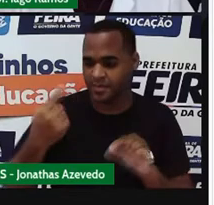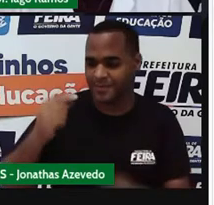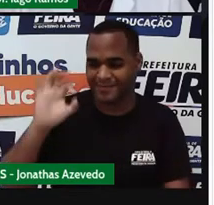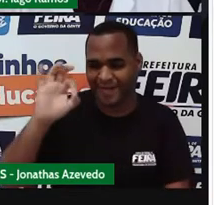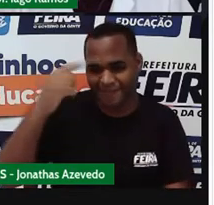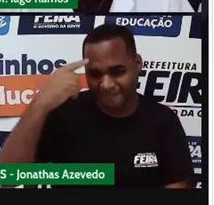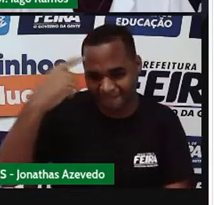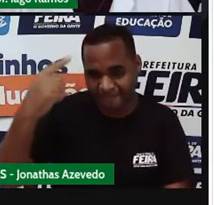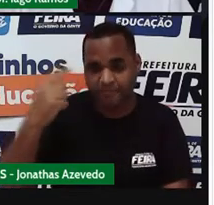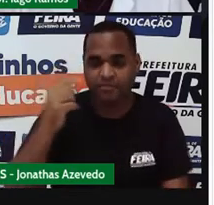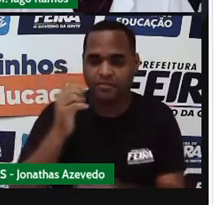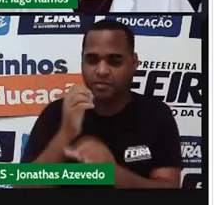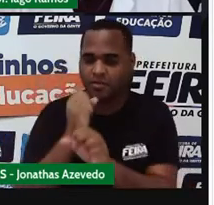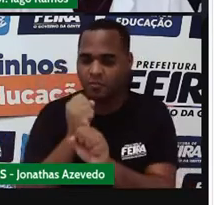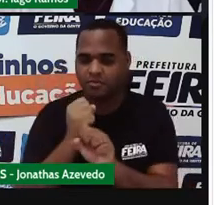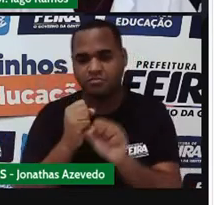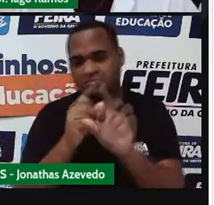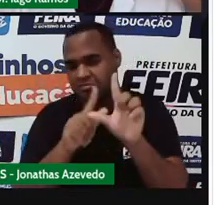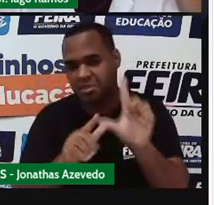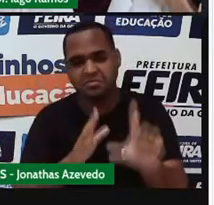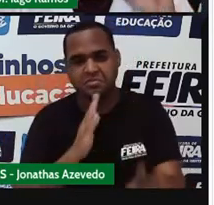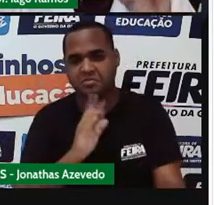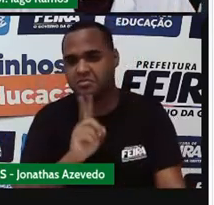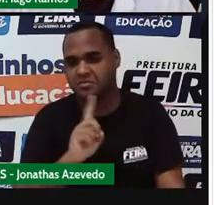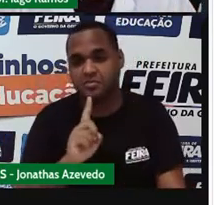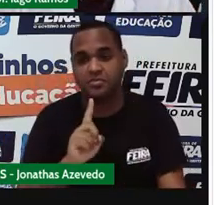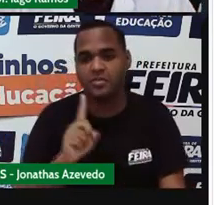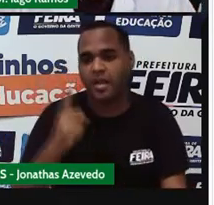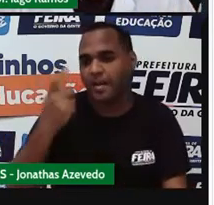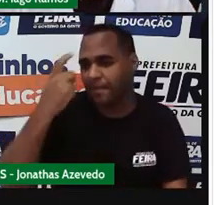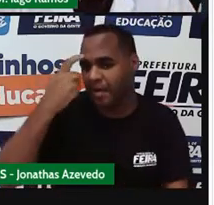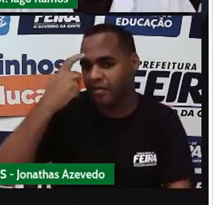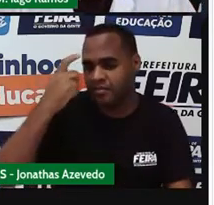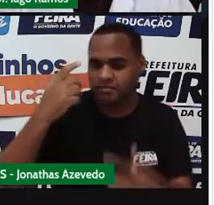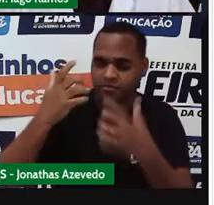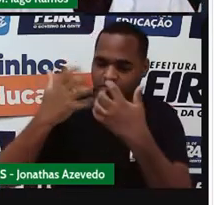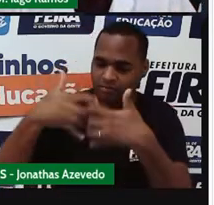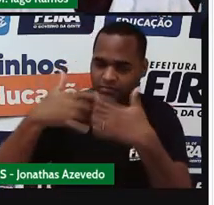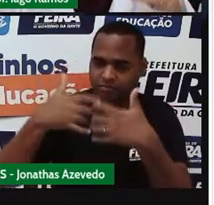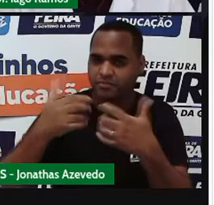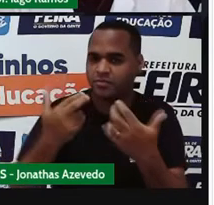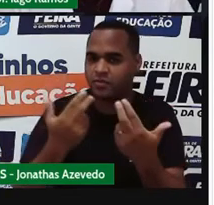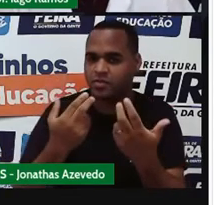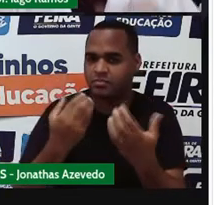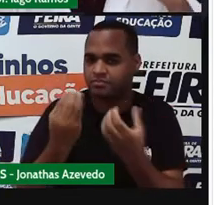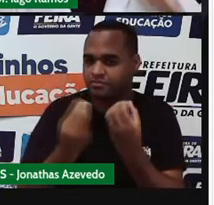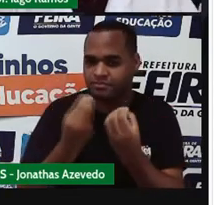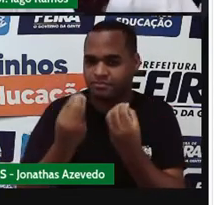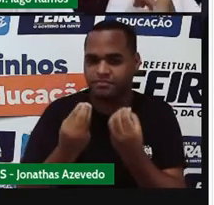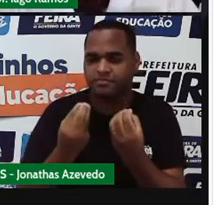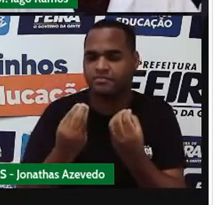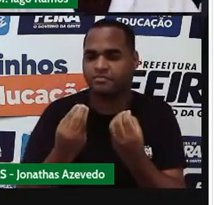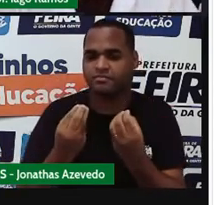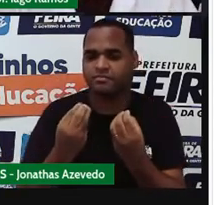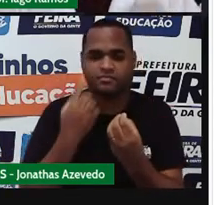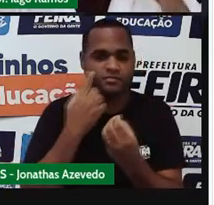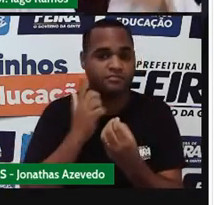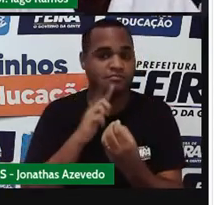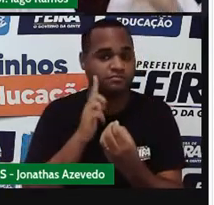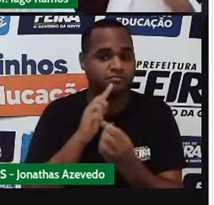grau com uma incógnita, tá? Mas vamos pensar só na equação. Por que que isso aí é uma